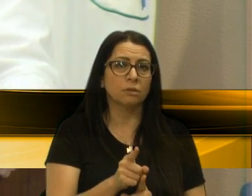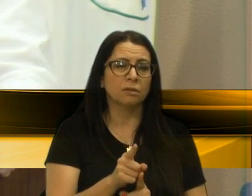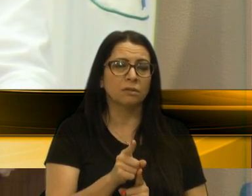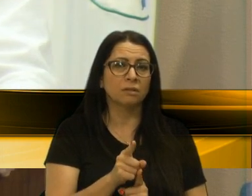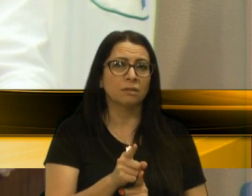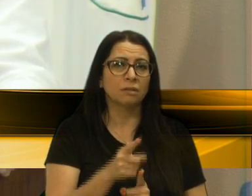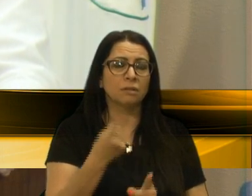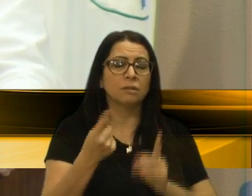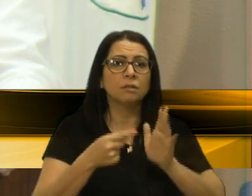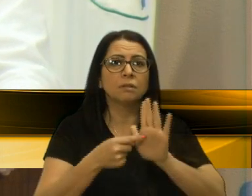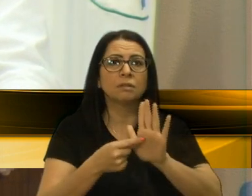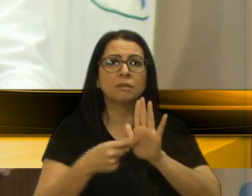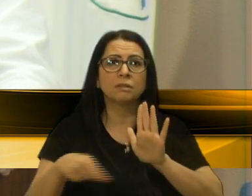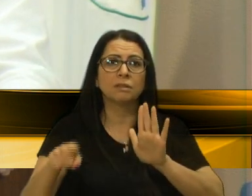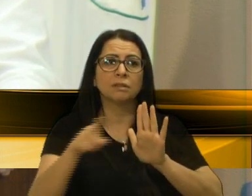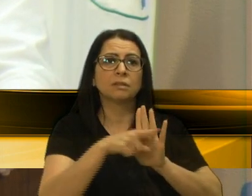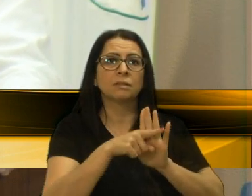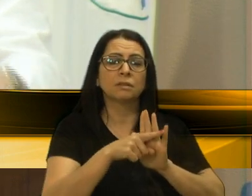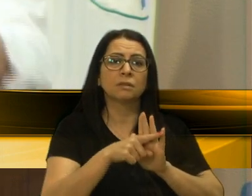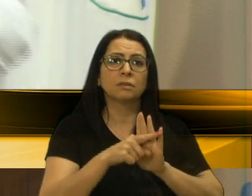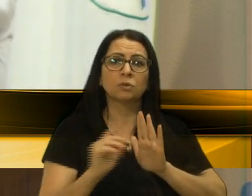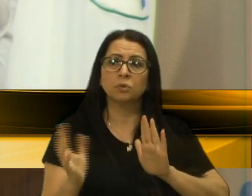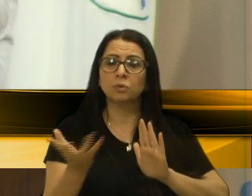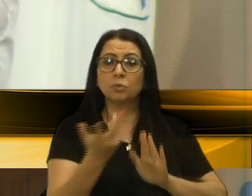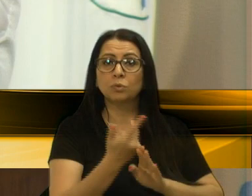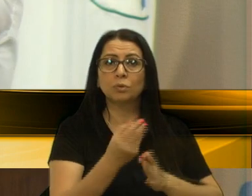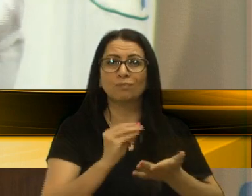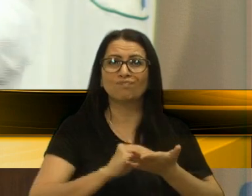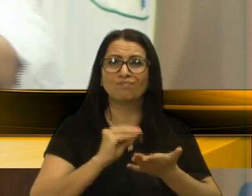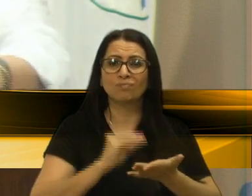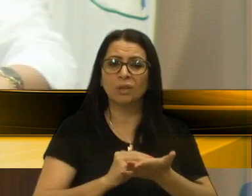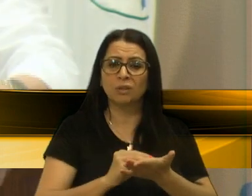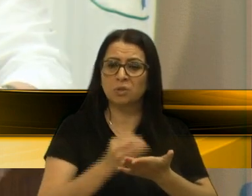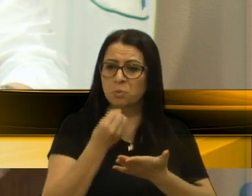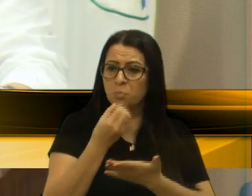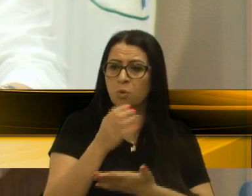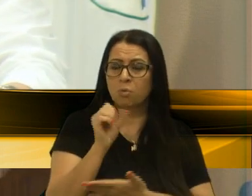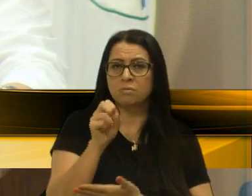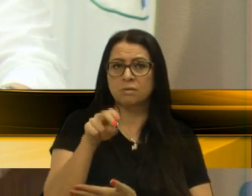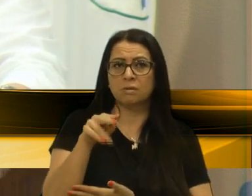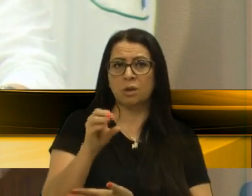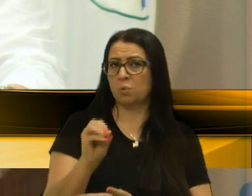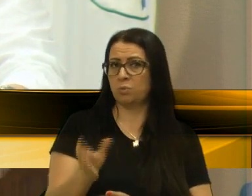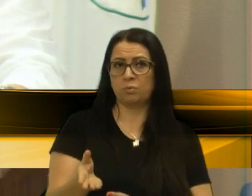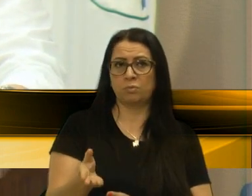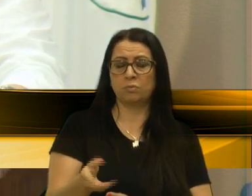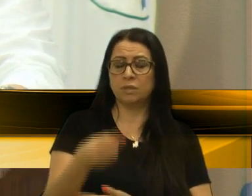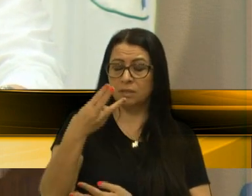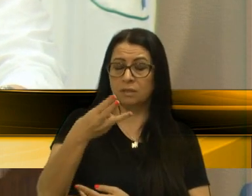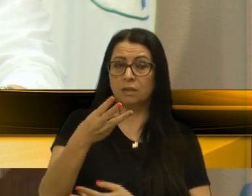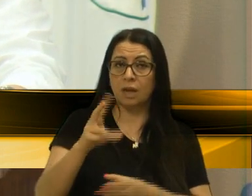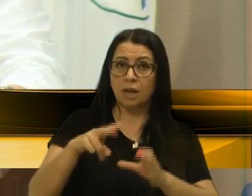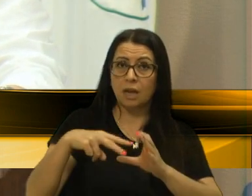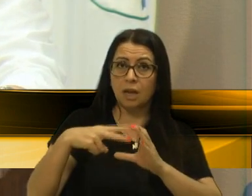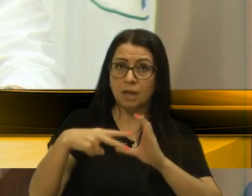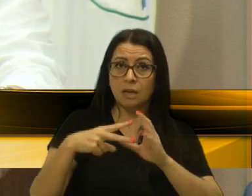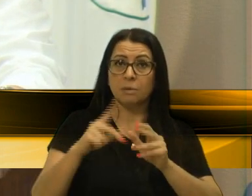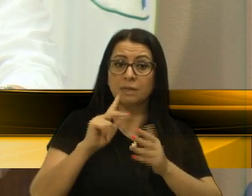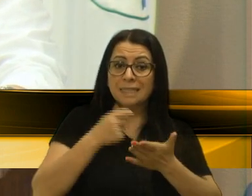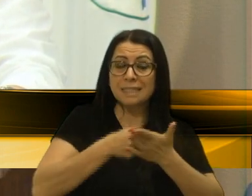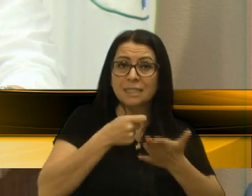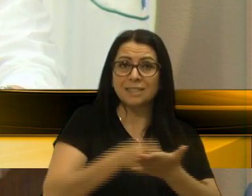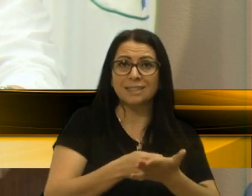Que demonstra a sua total falta de bom senso. Terceiro, a Câmara inseriu a